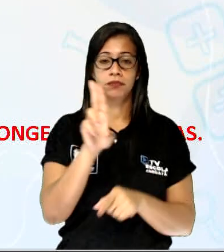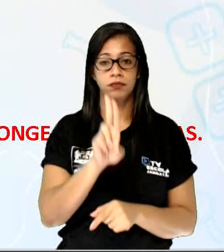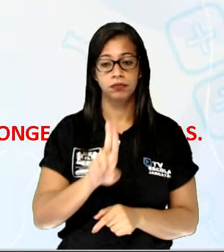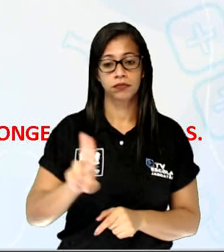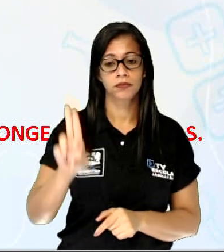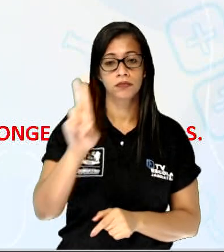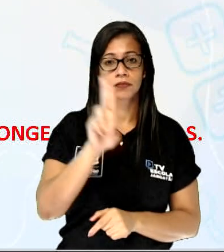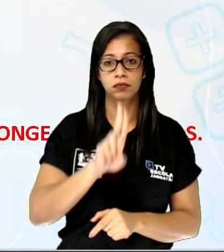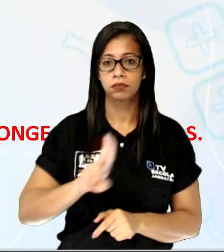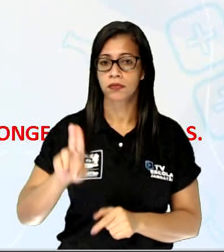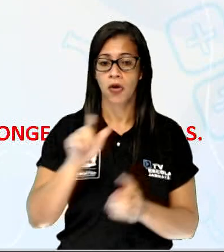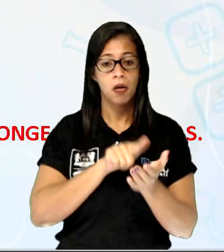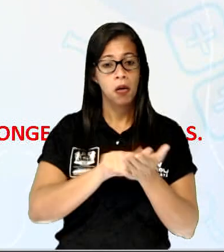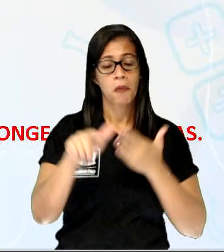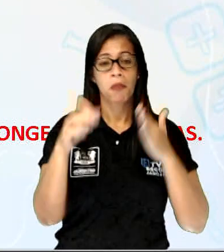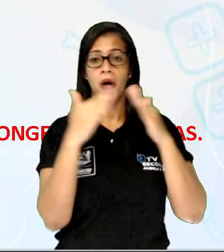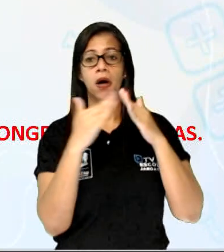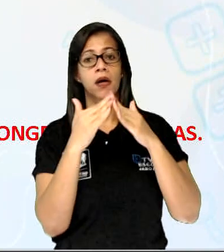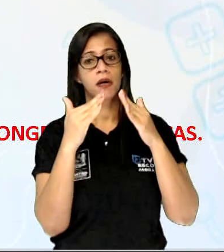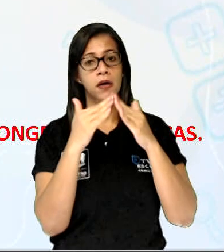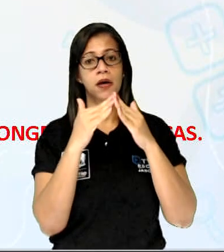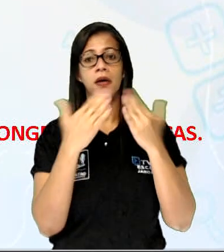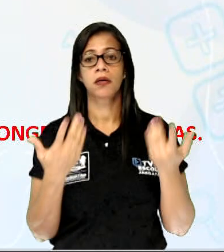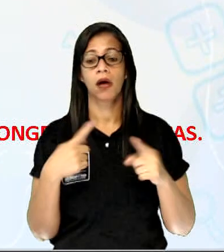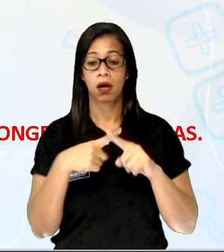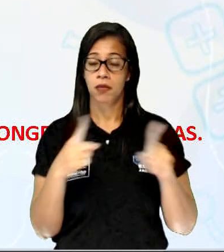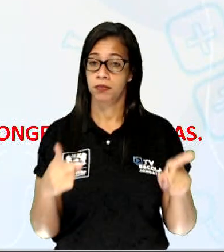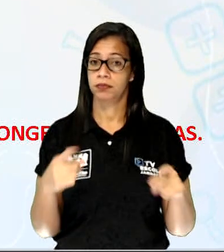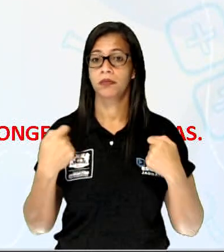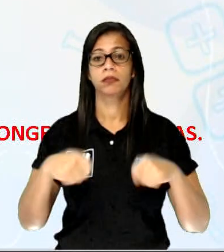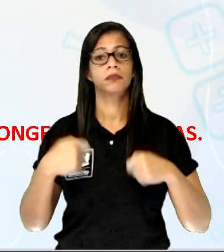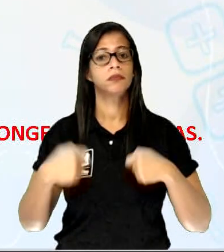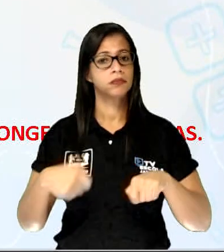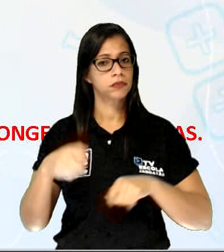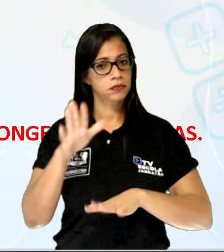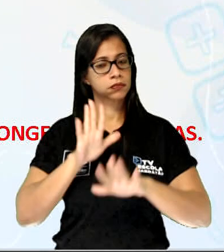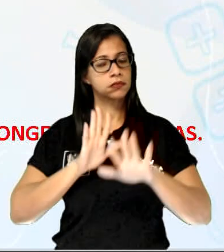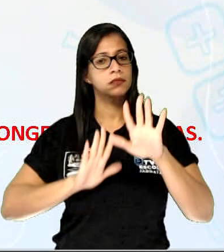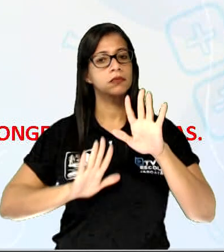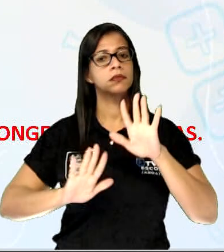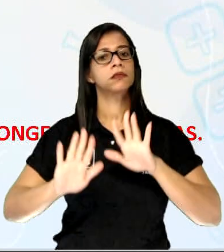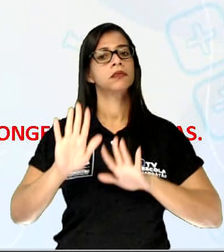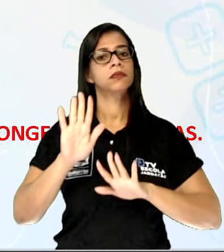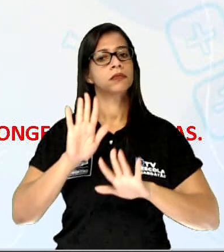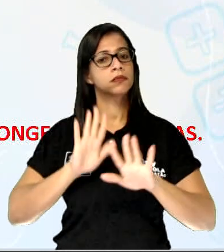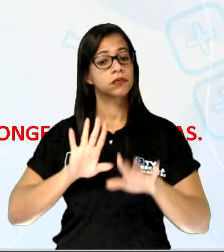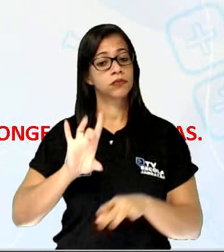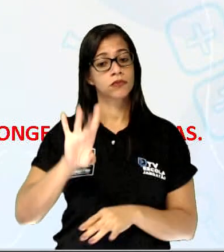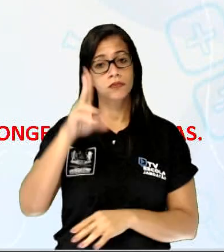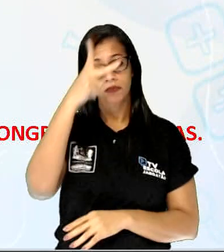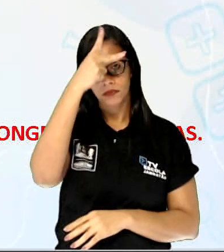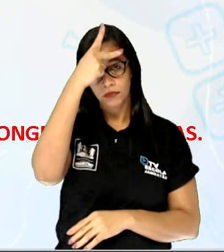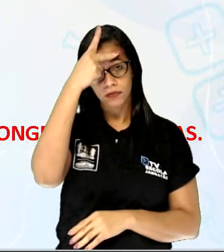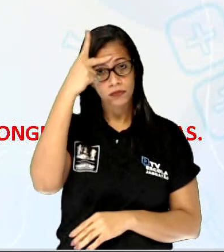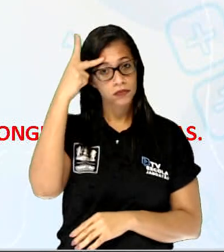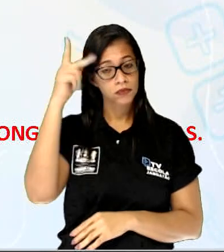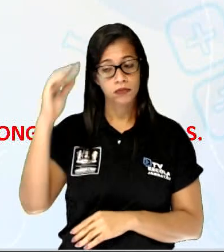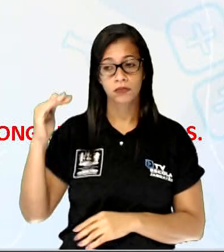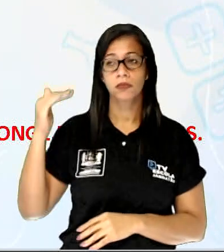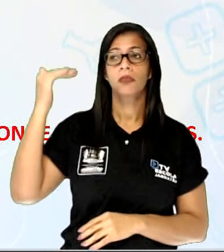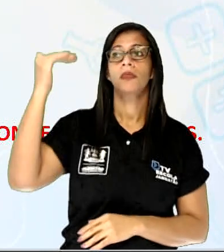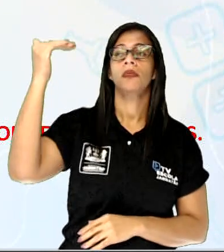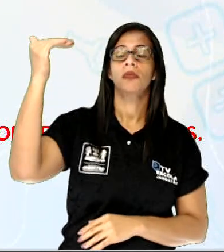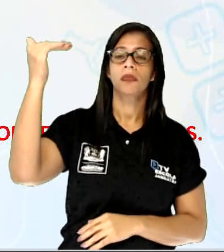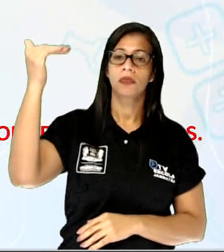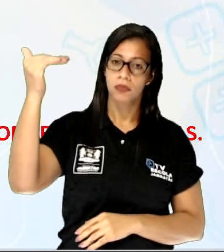esses produtos, eles precisam ser utilizados por pessoas adultas, porque eles precisam